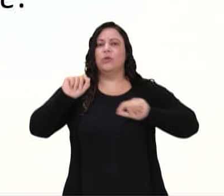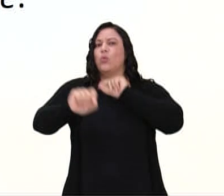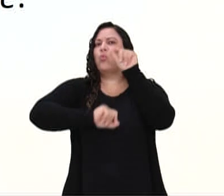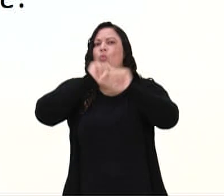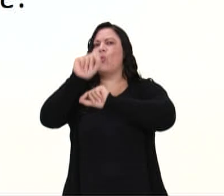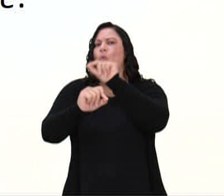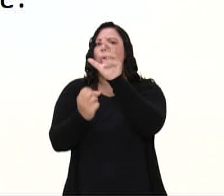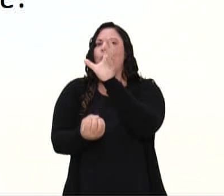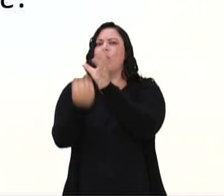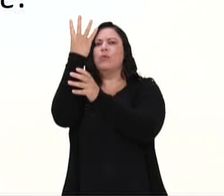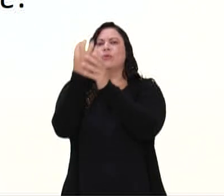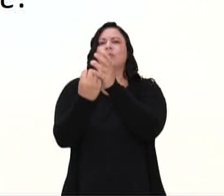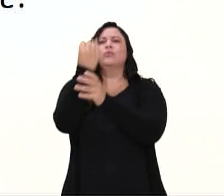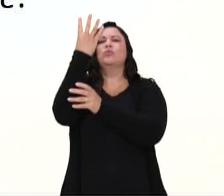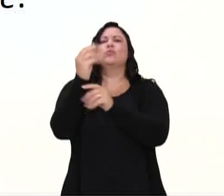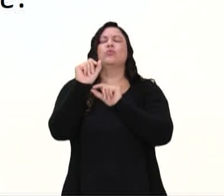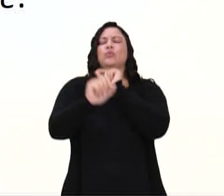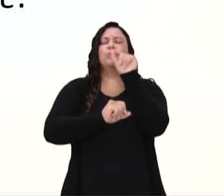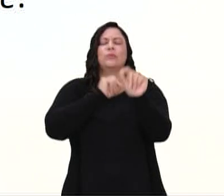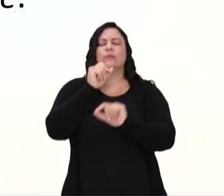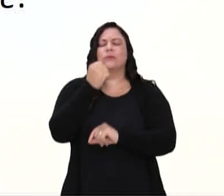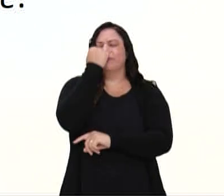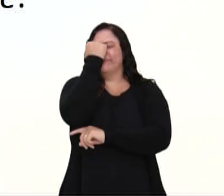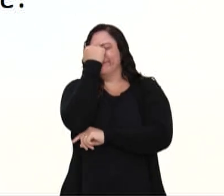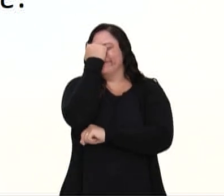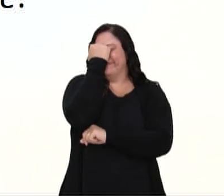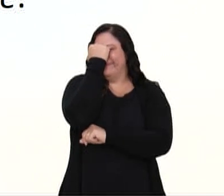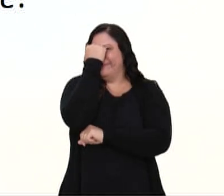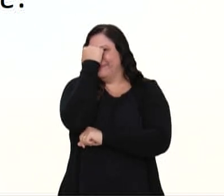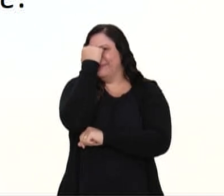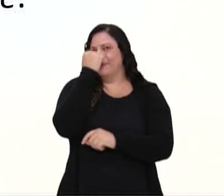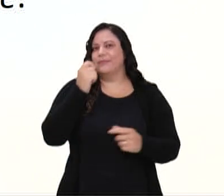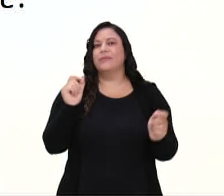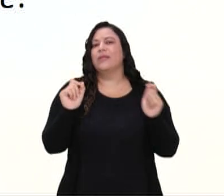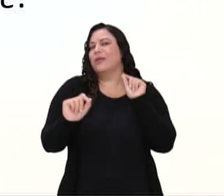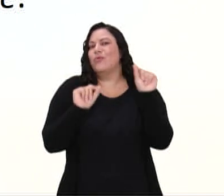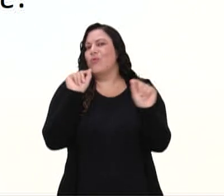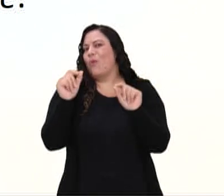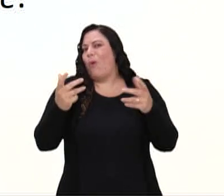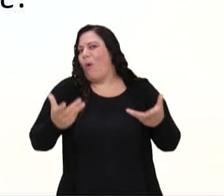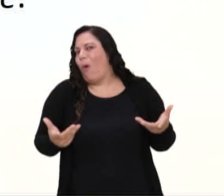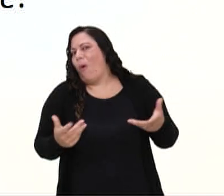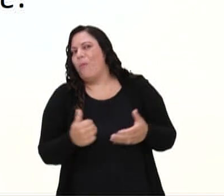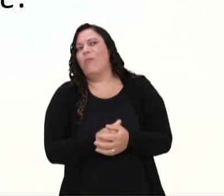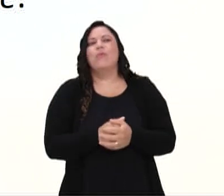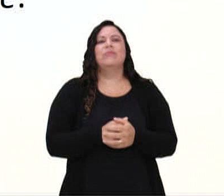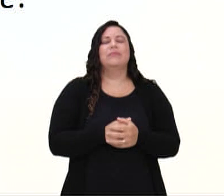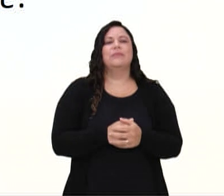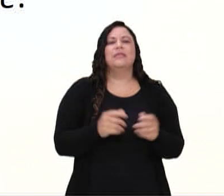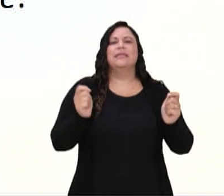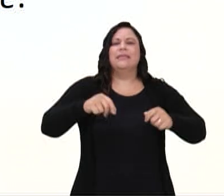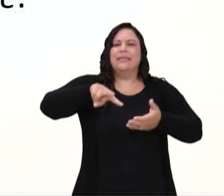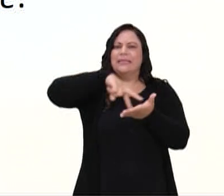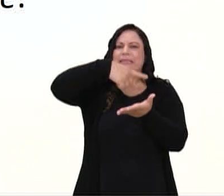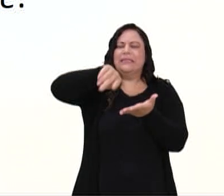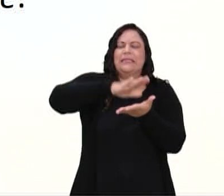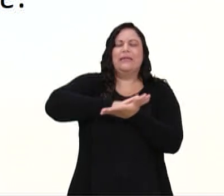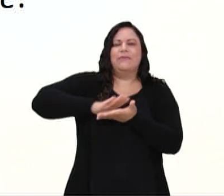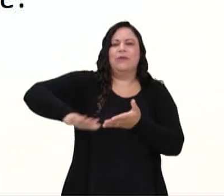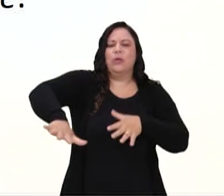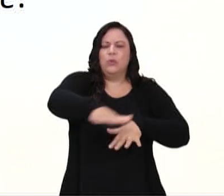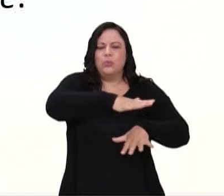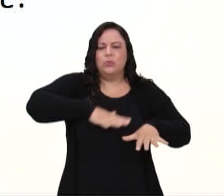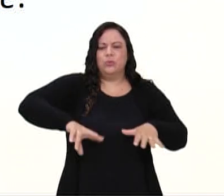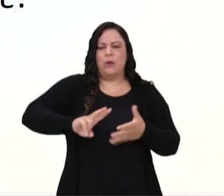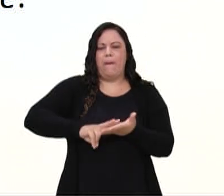E um pouquinho de como surgiu, que foi lá, né, gente? Lembra lá, dançava-se no chão batido, que